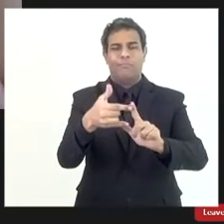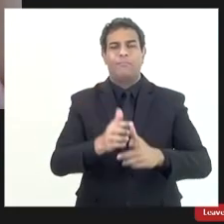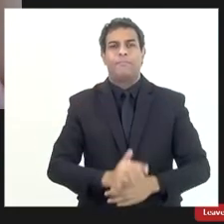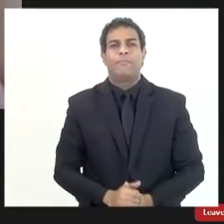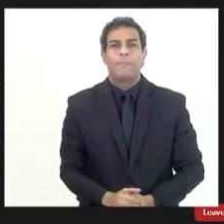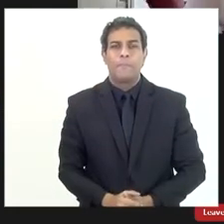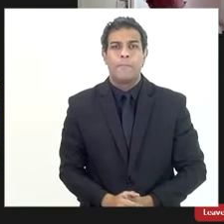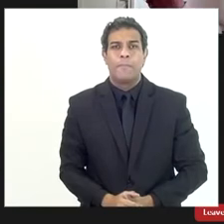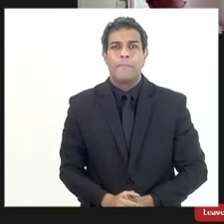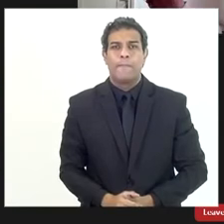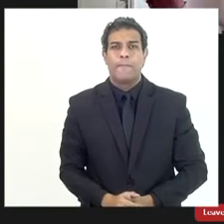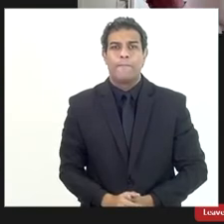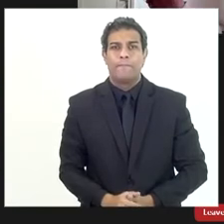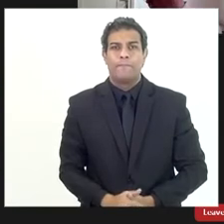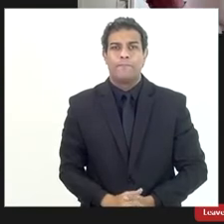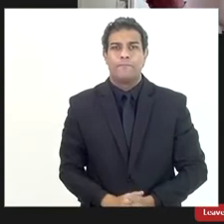favor